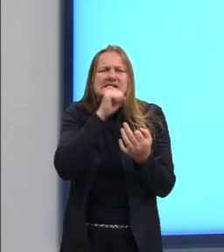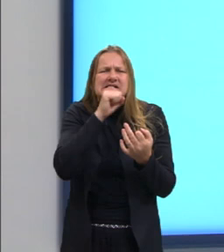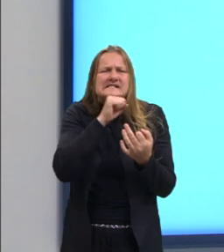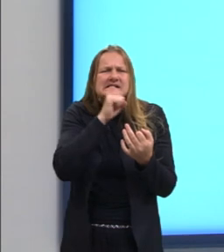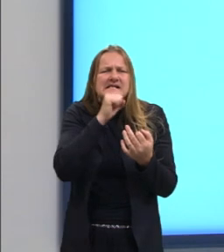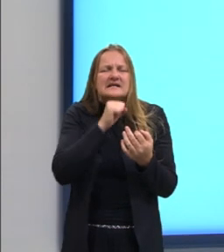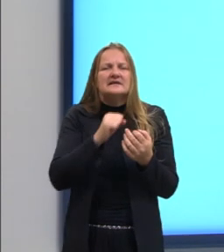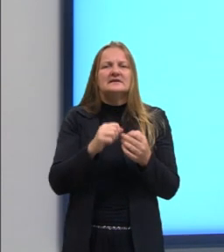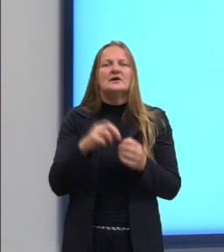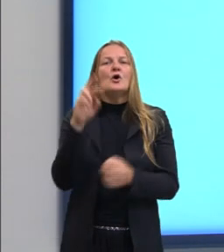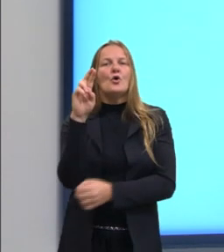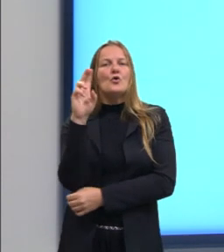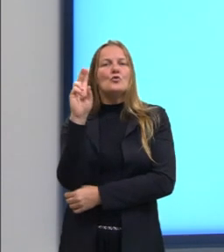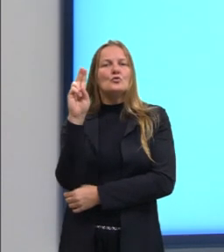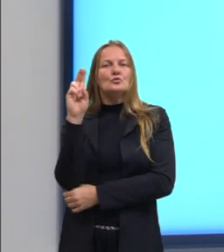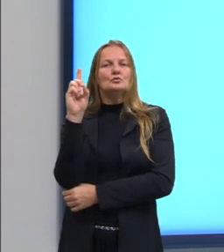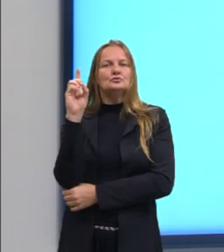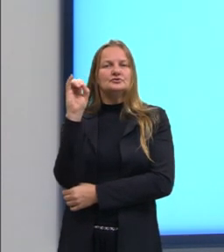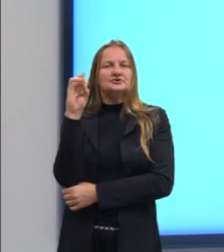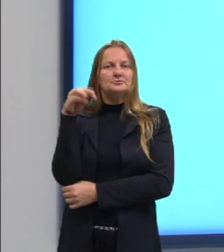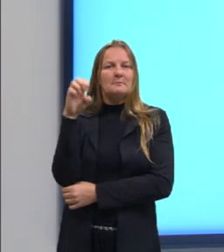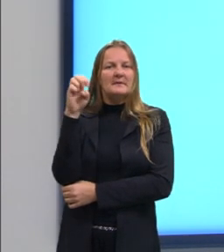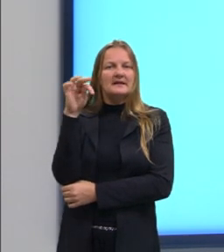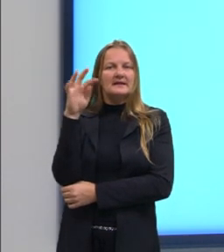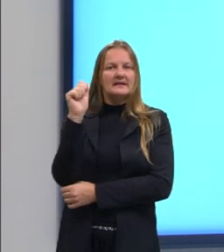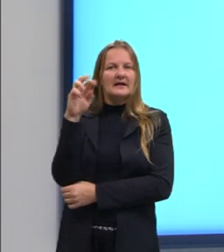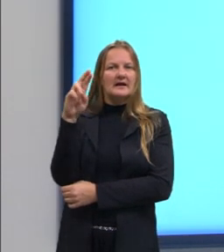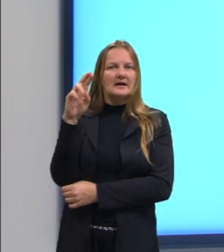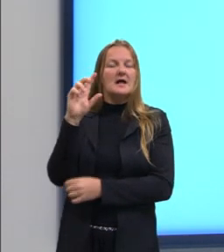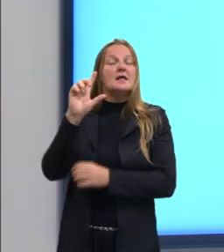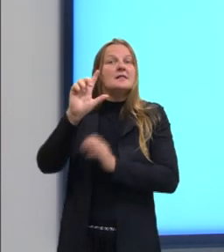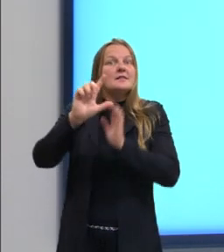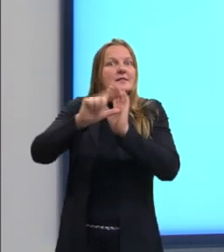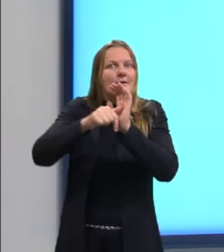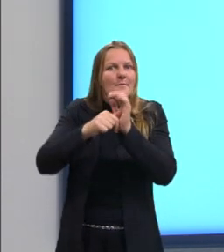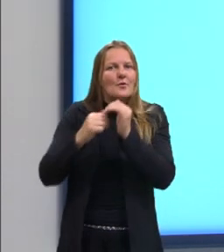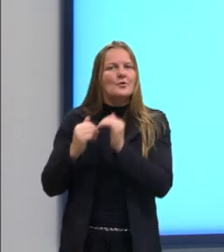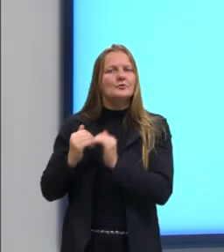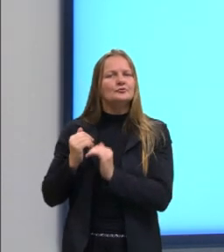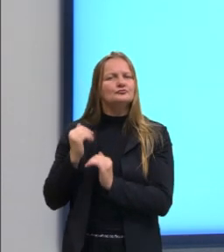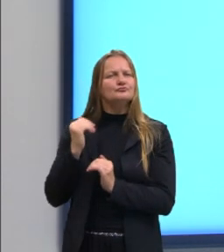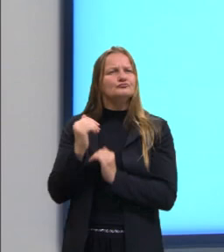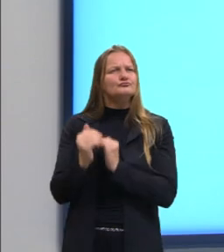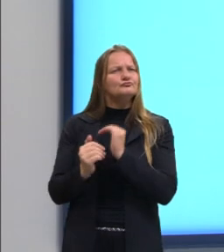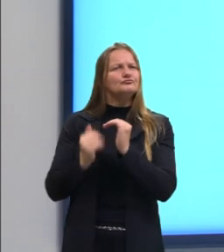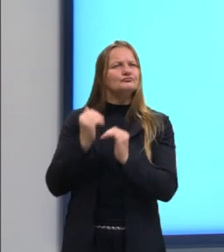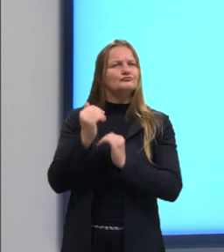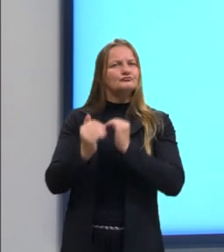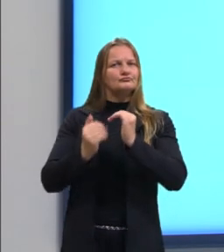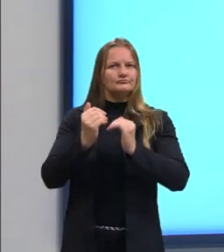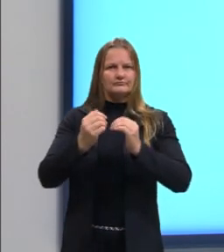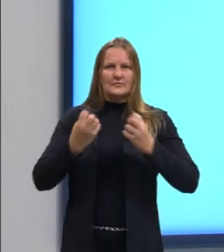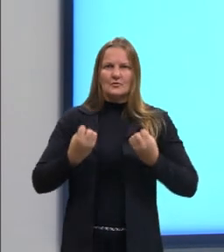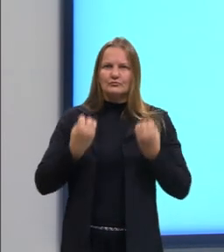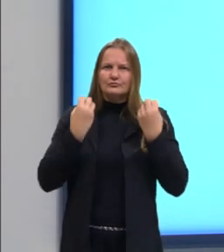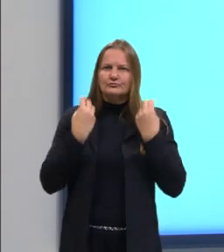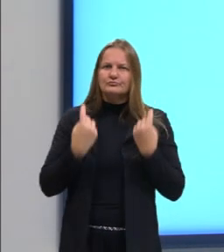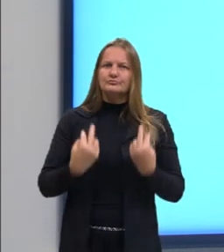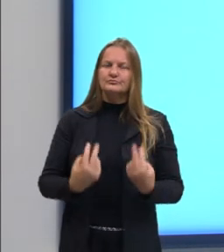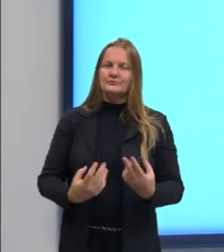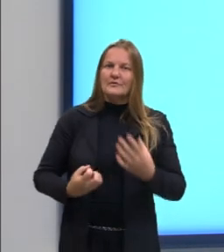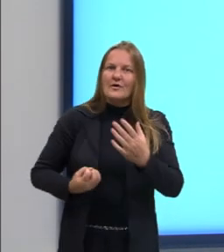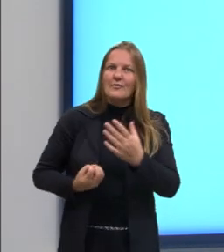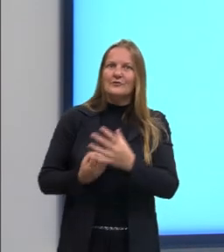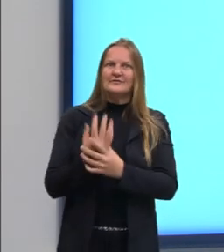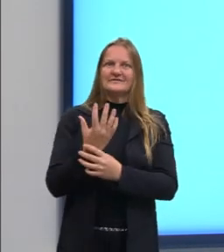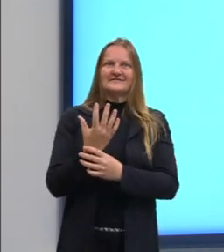bastando a numeração que surgiu gradativa e naturalmente, e que hoje representamos por. Então, esse é o